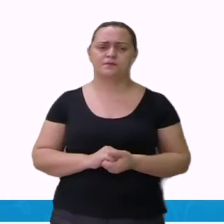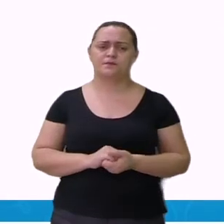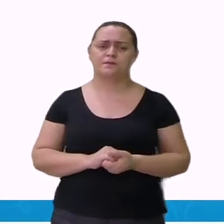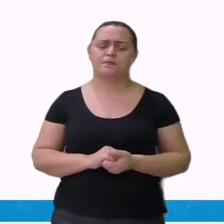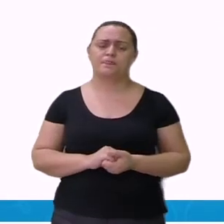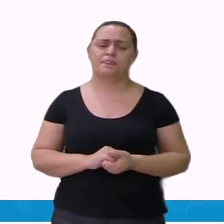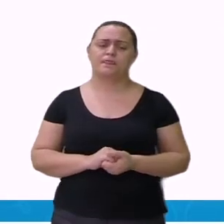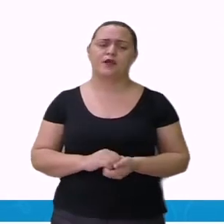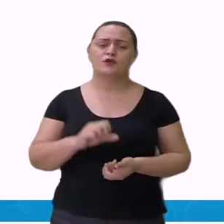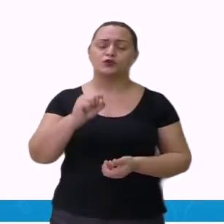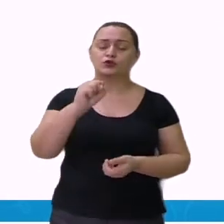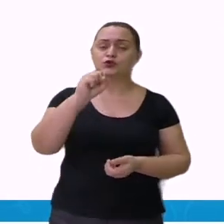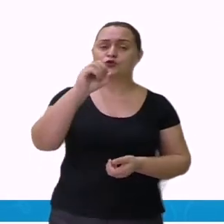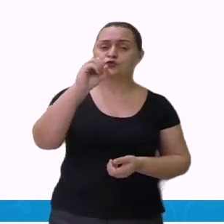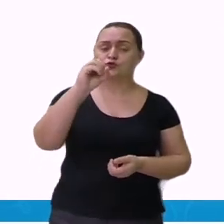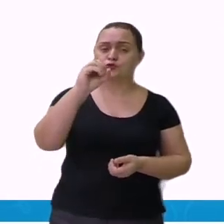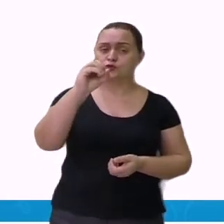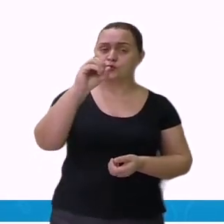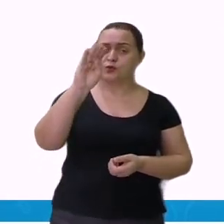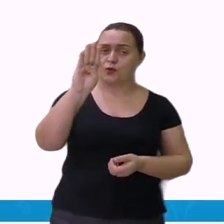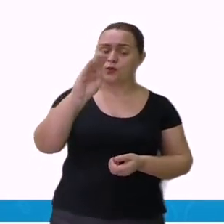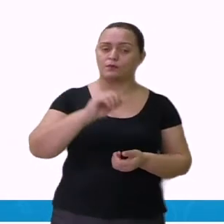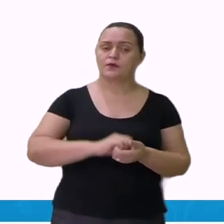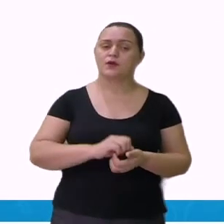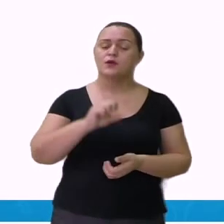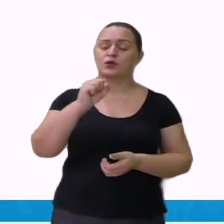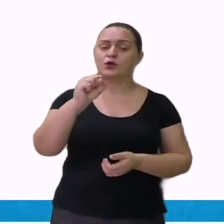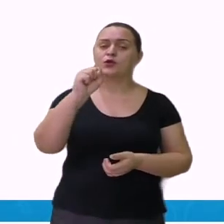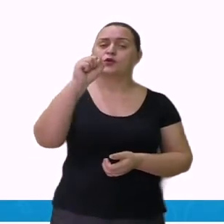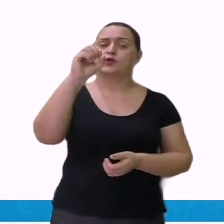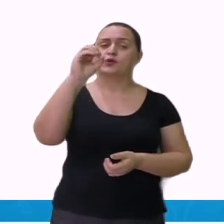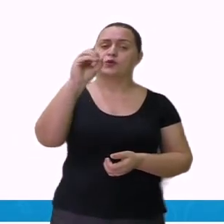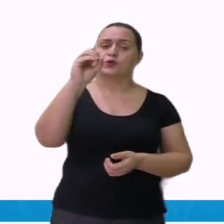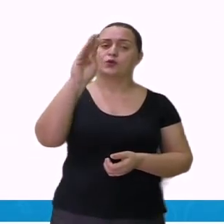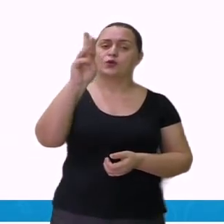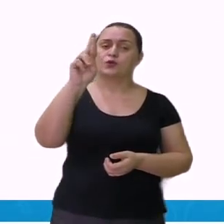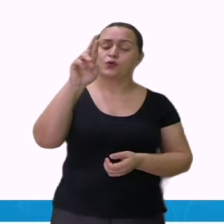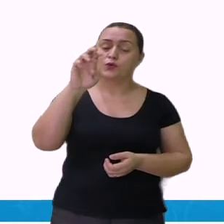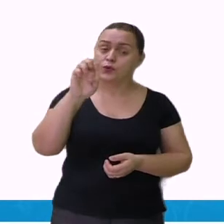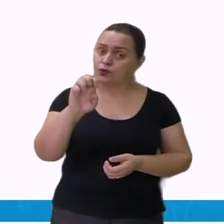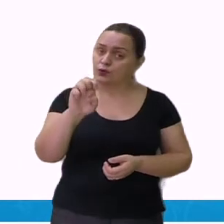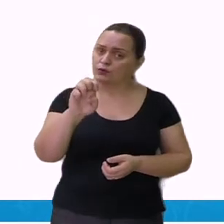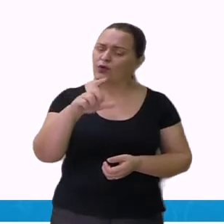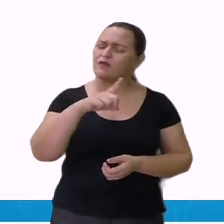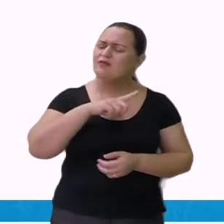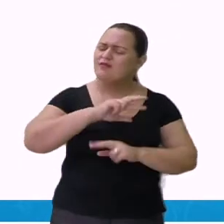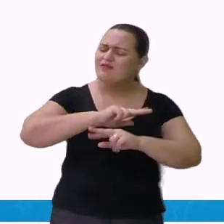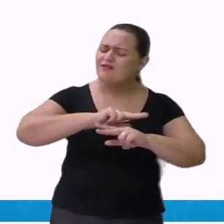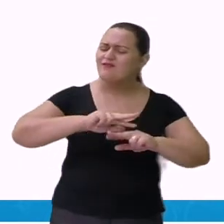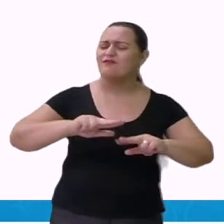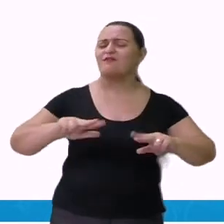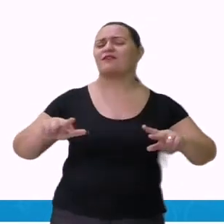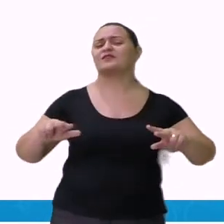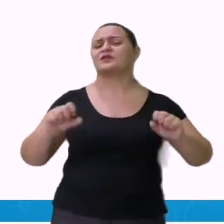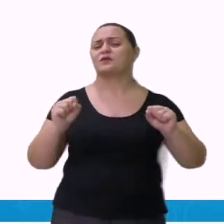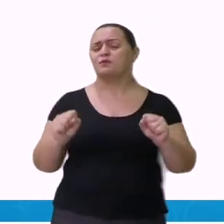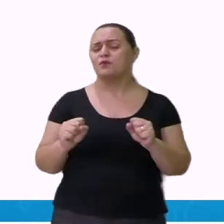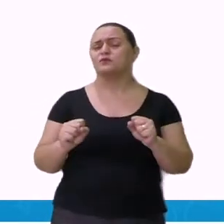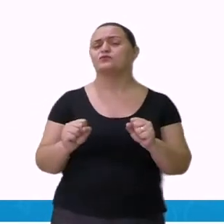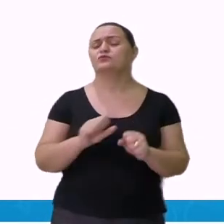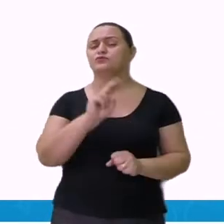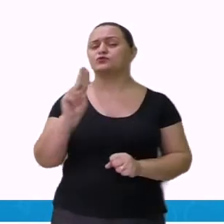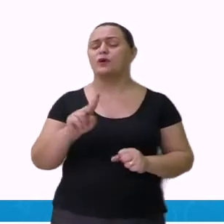sobre, traz. Tem muitas outras, tá? Para algumas uniões de palavras,